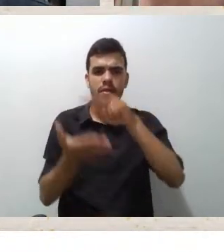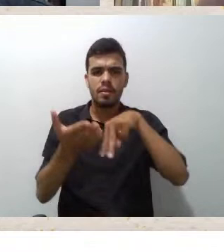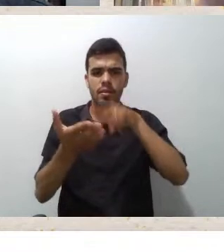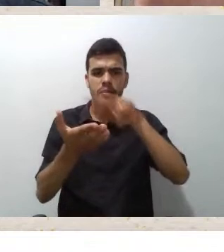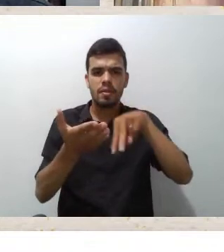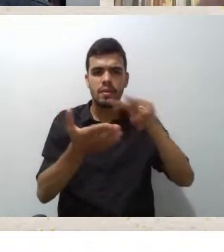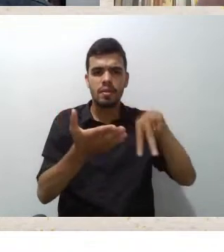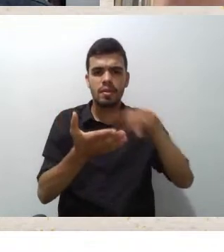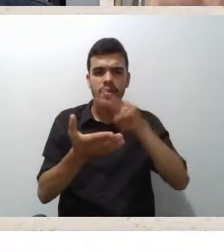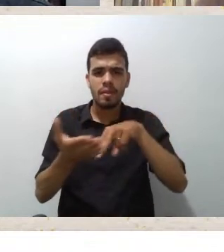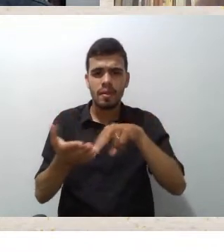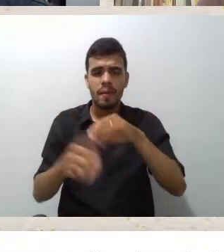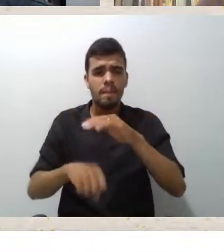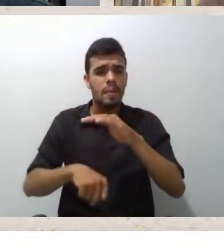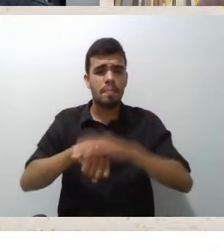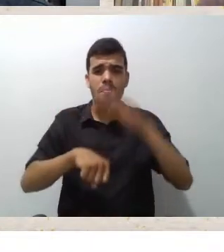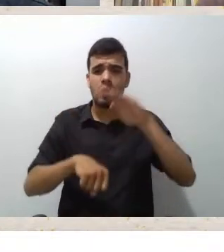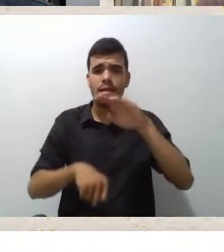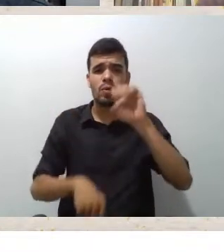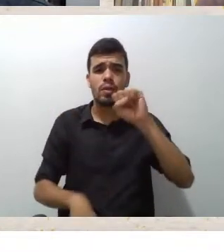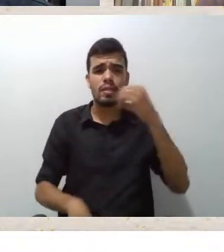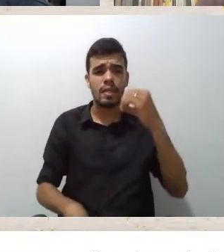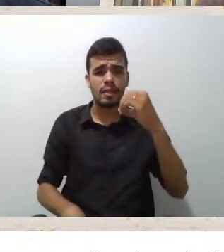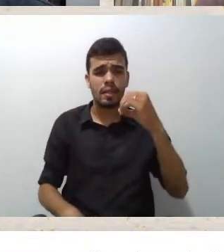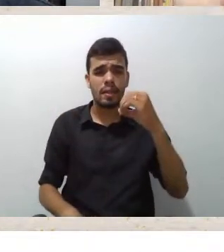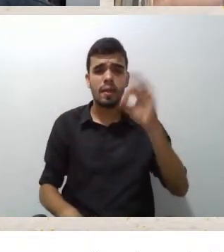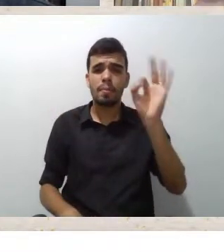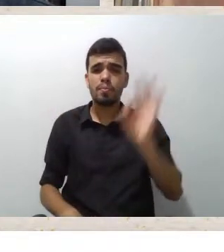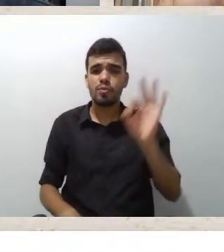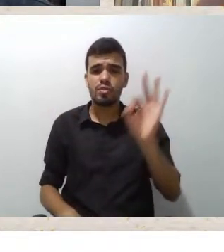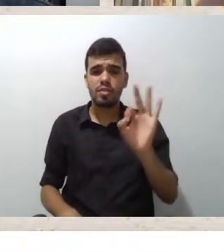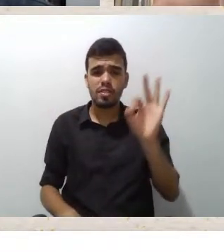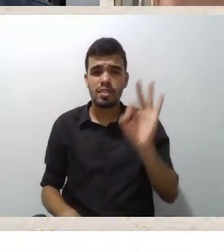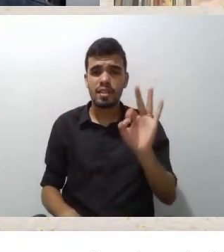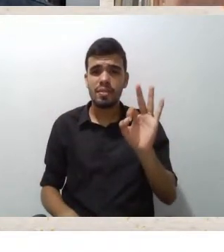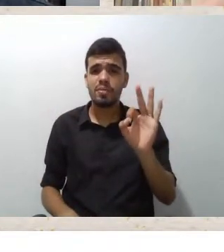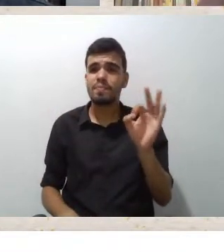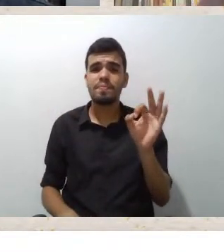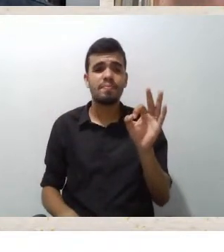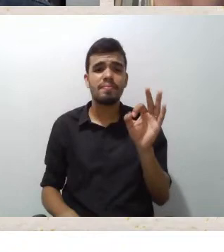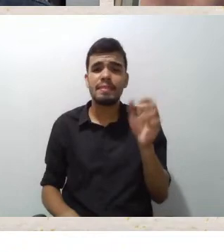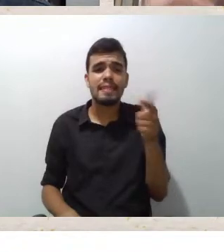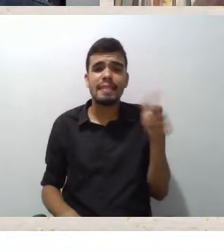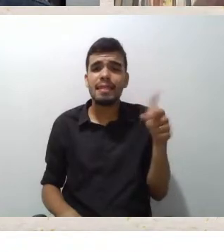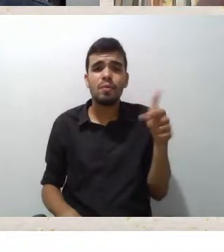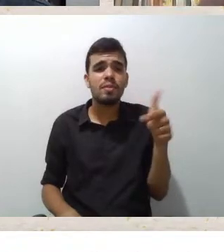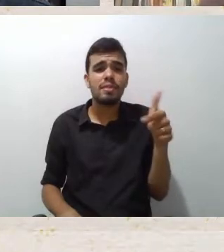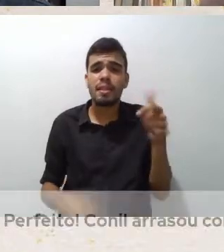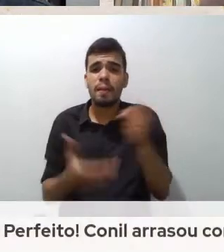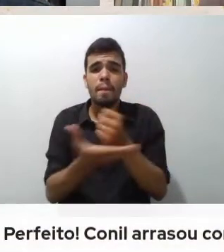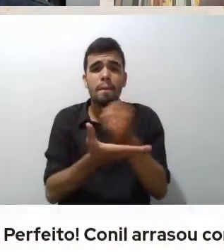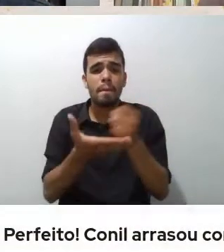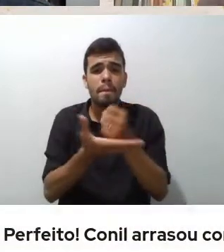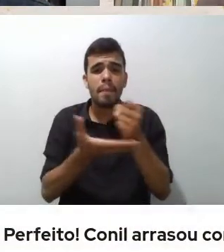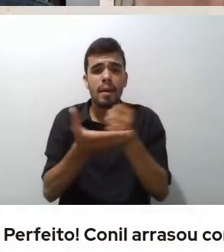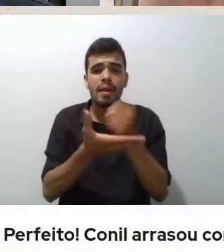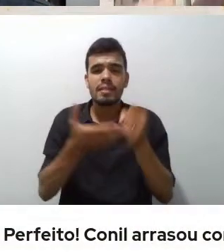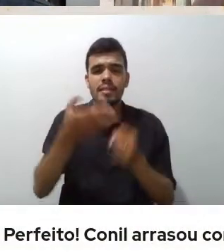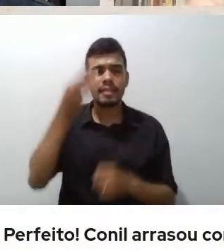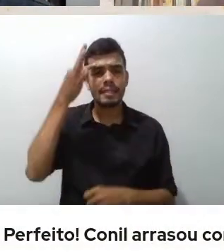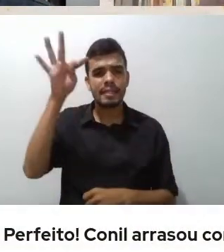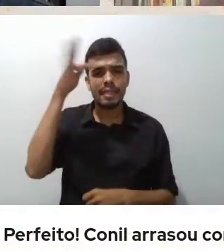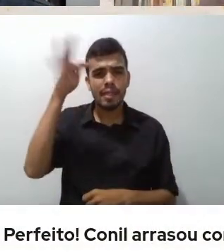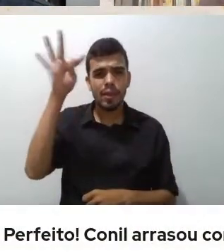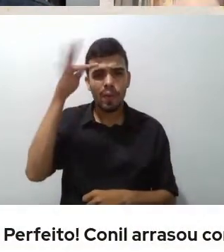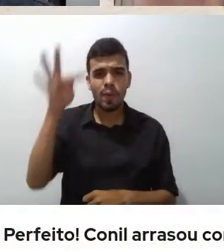tem noção Epistêmica Nenhuma Não tem noção De onde Eles não sabem Quem é Quem é Flaubert